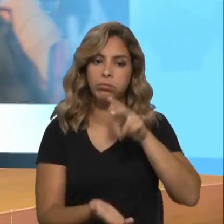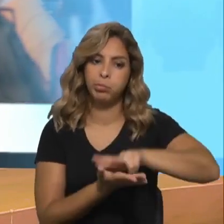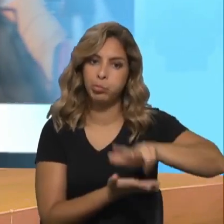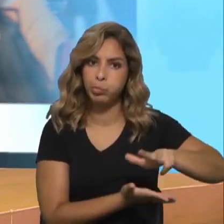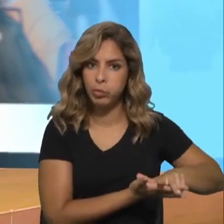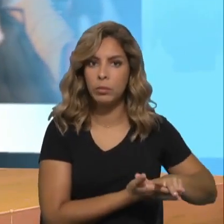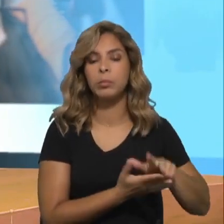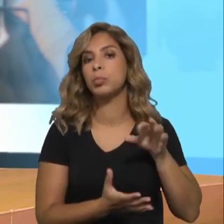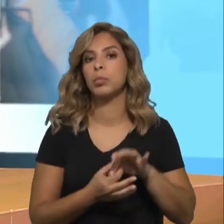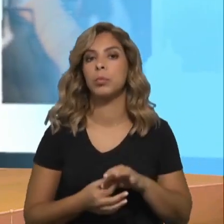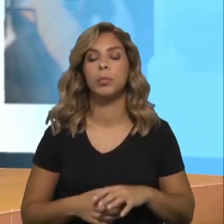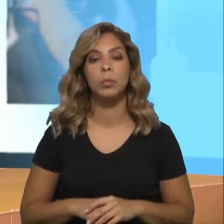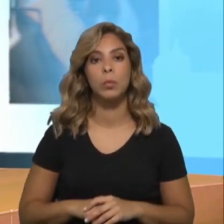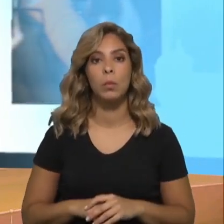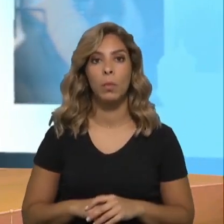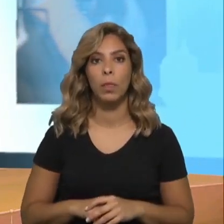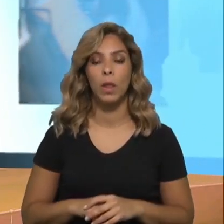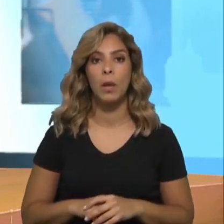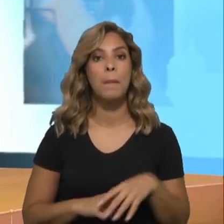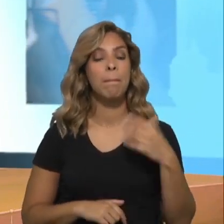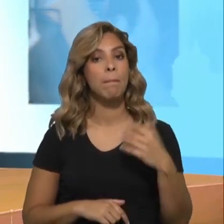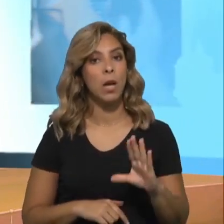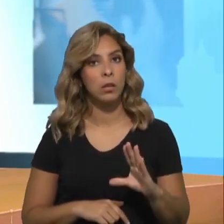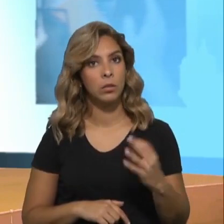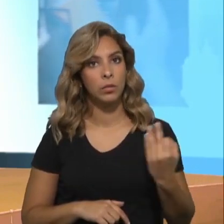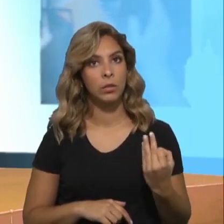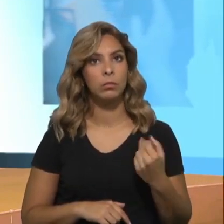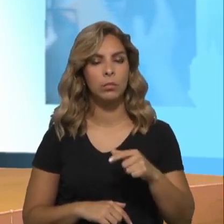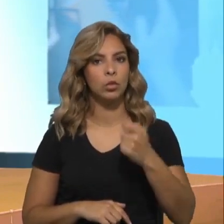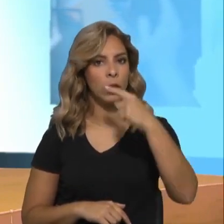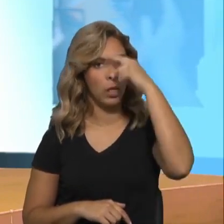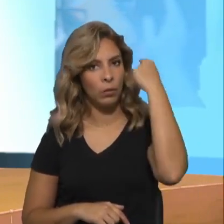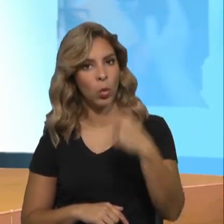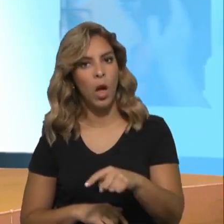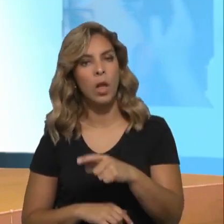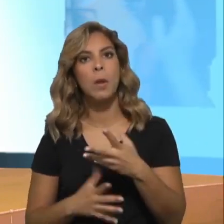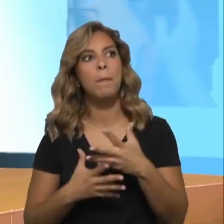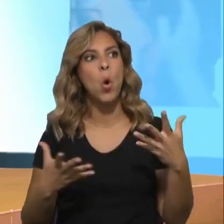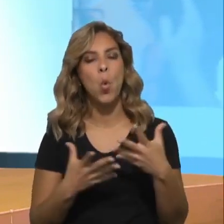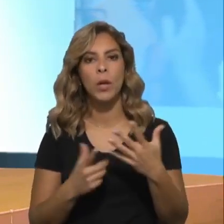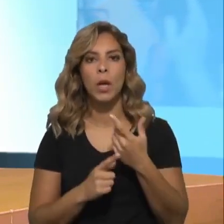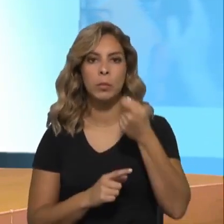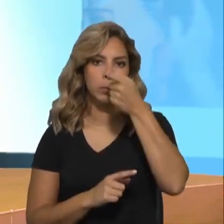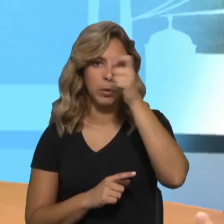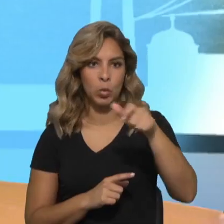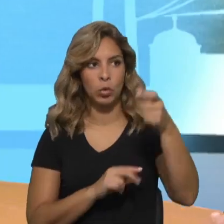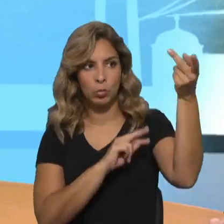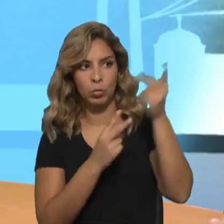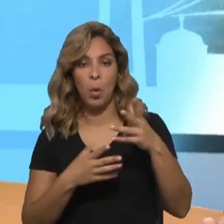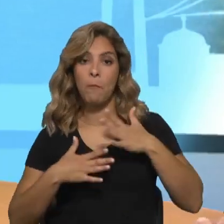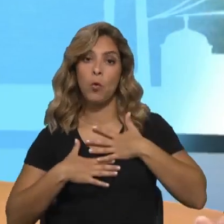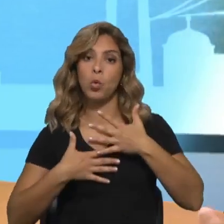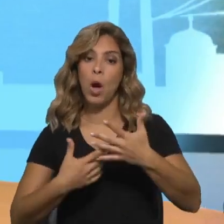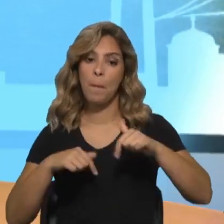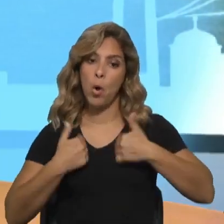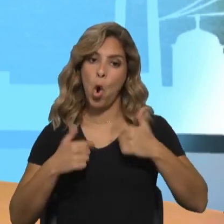em termos documentais, mas as dificuldades incidem, sobretudo, sobre os imigrantes, chamados de imigrantes voluntários, aqueles